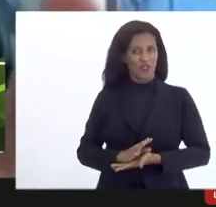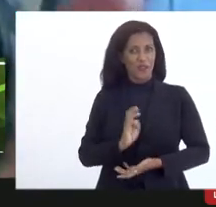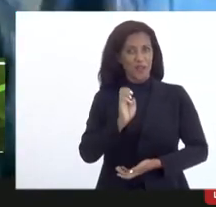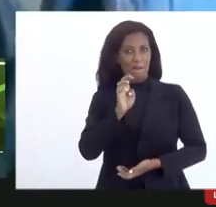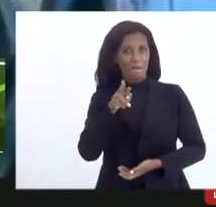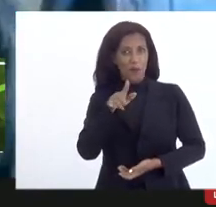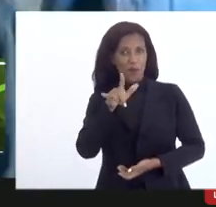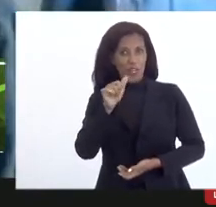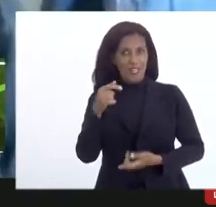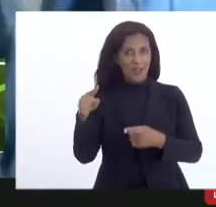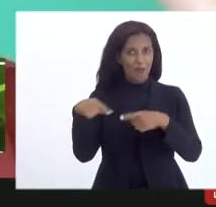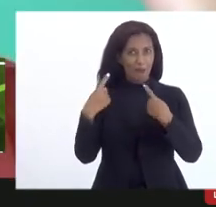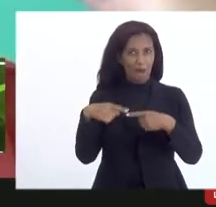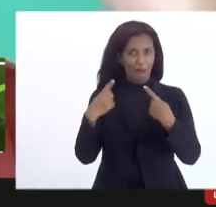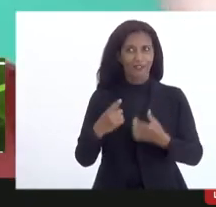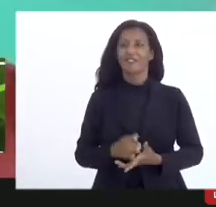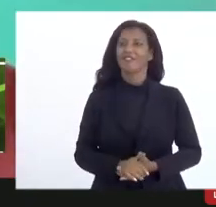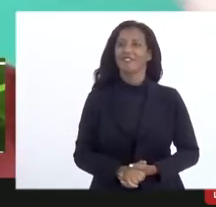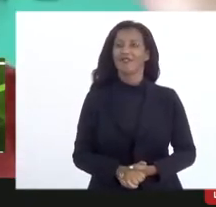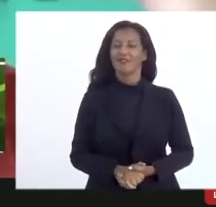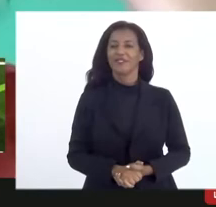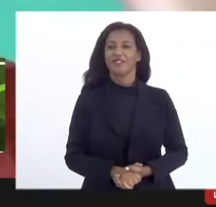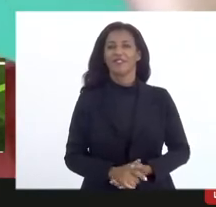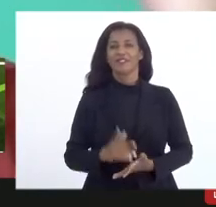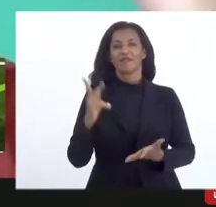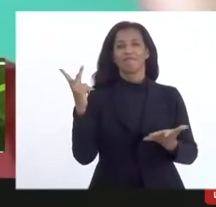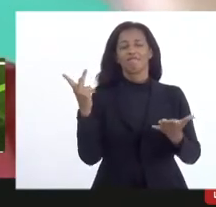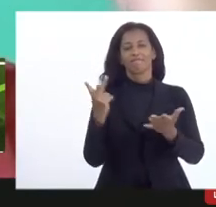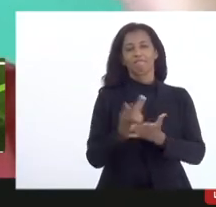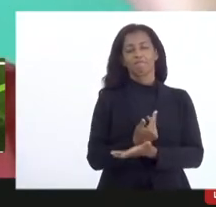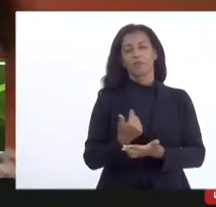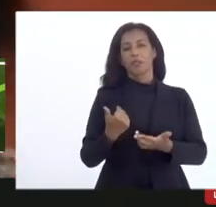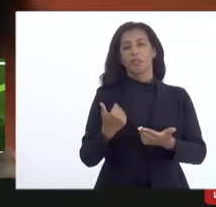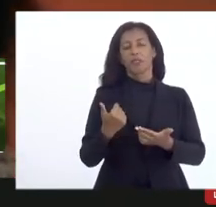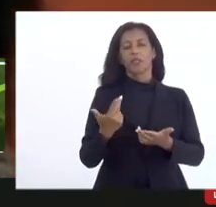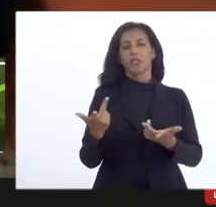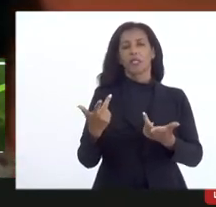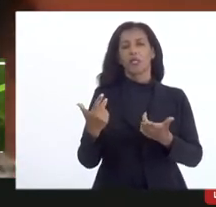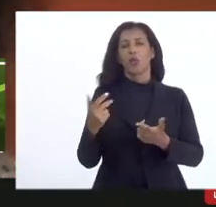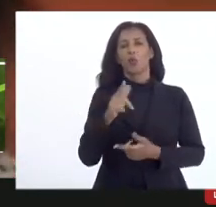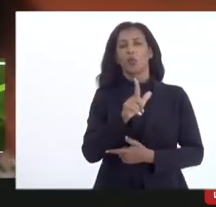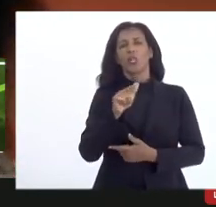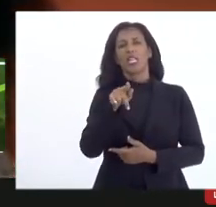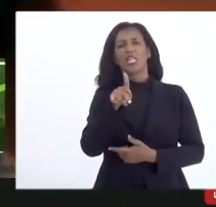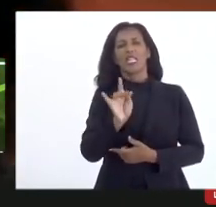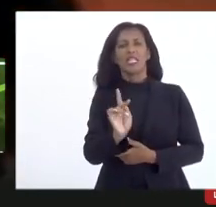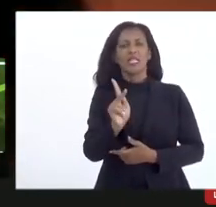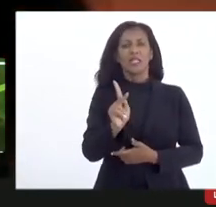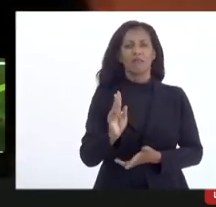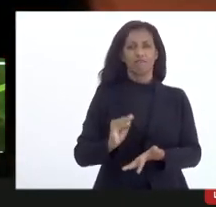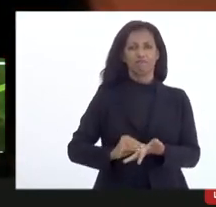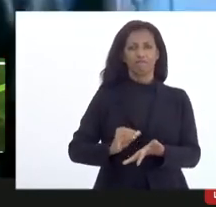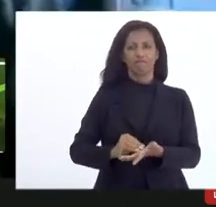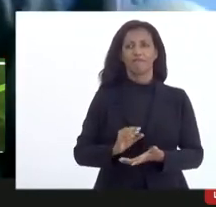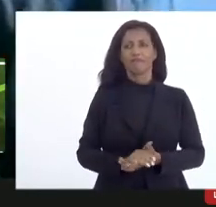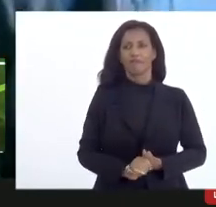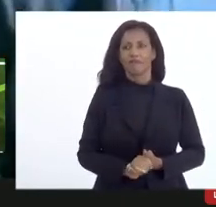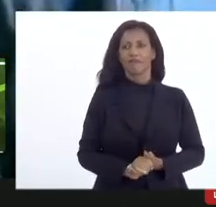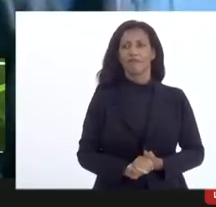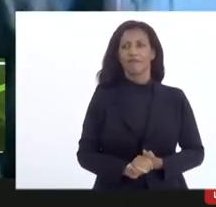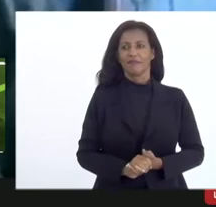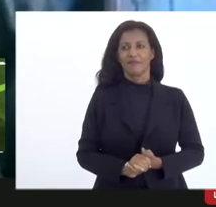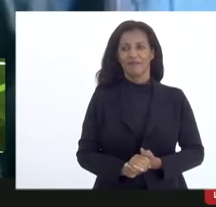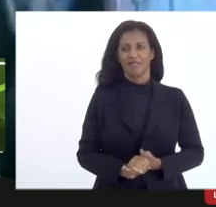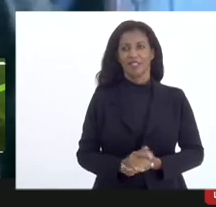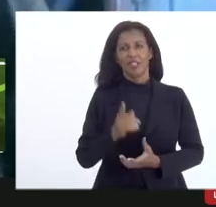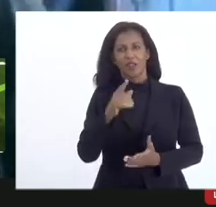não aconteceu alguma coisa eu não recebi o link mas é que você não botou lá aquela senha audiência será